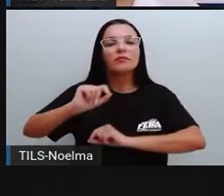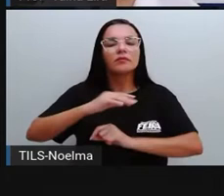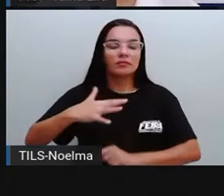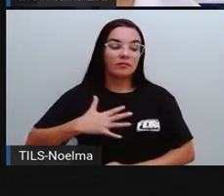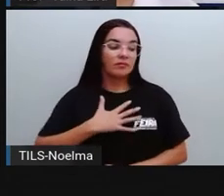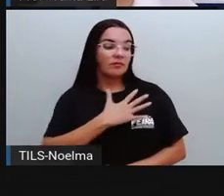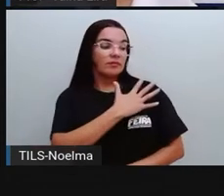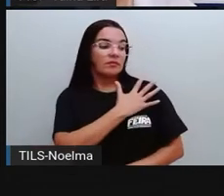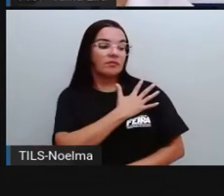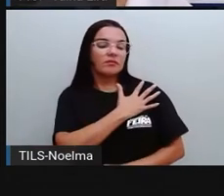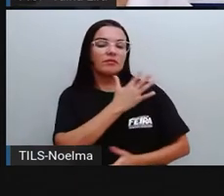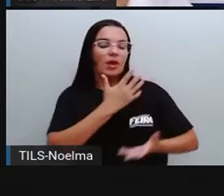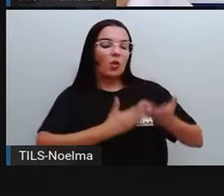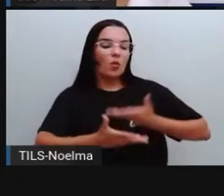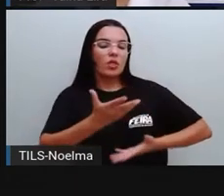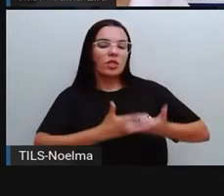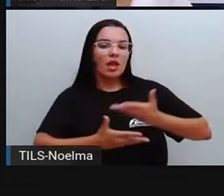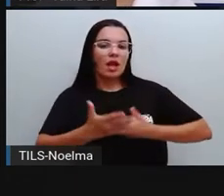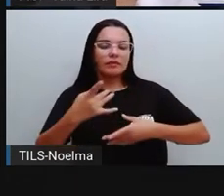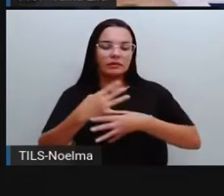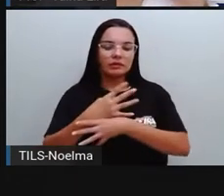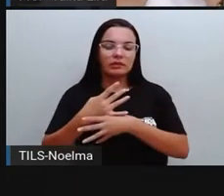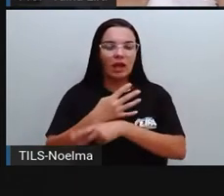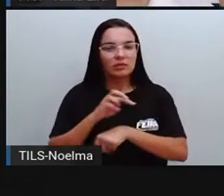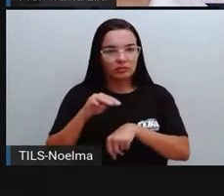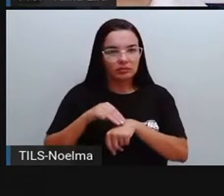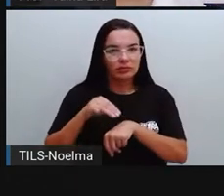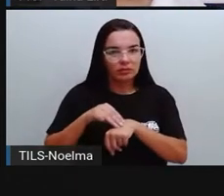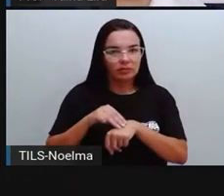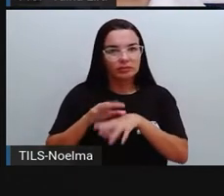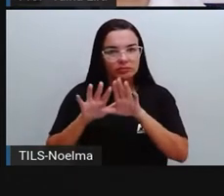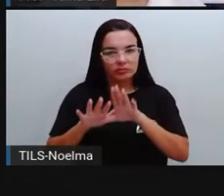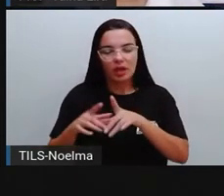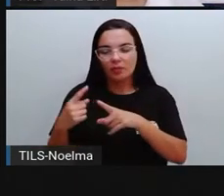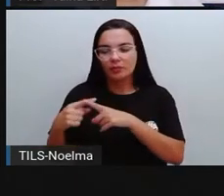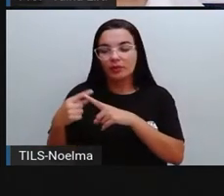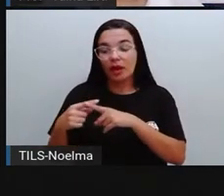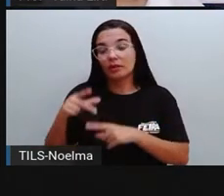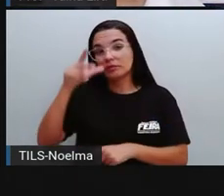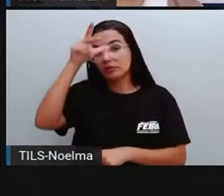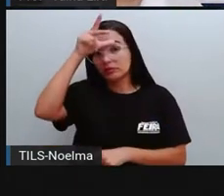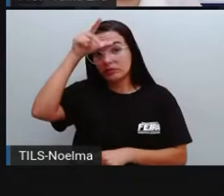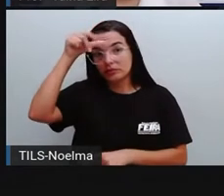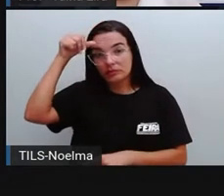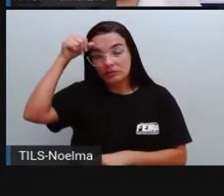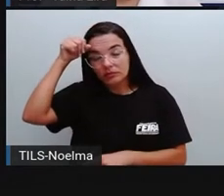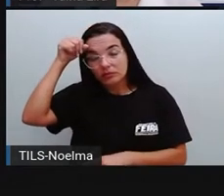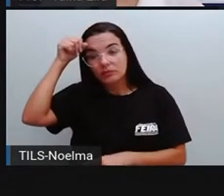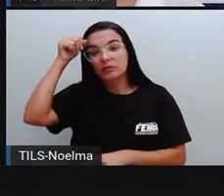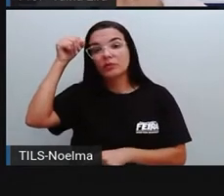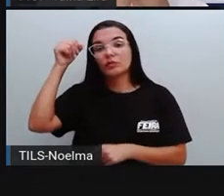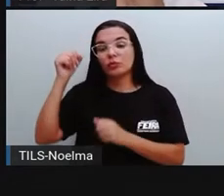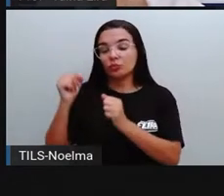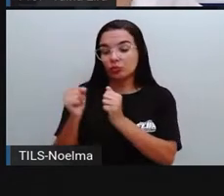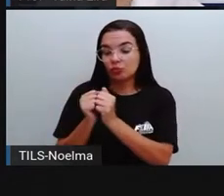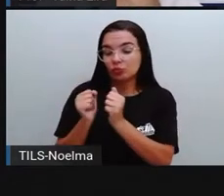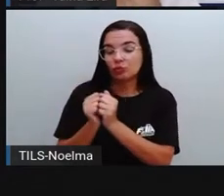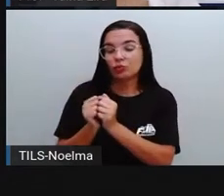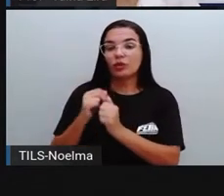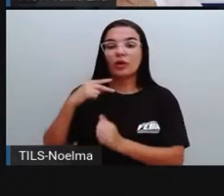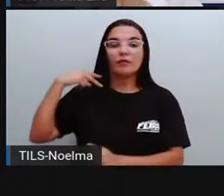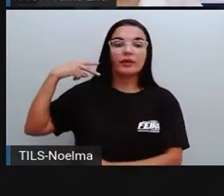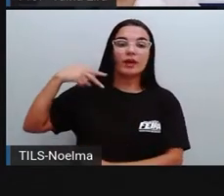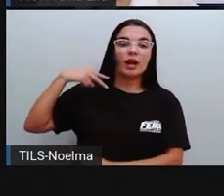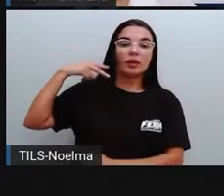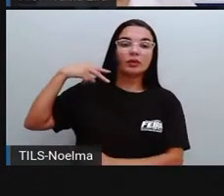Uma curiosidade é na Câmara tanto trabalhava, né, o intendente como trabalhavam